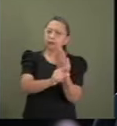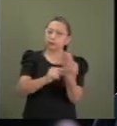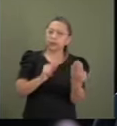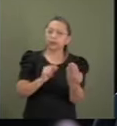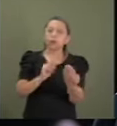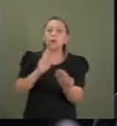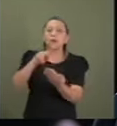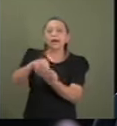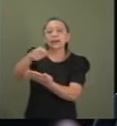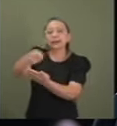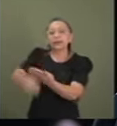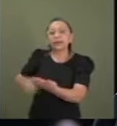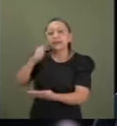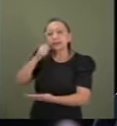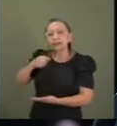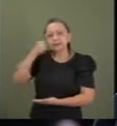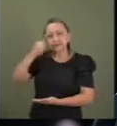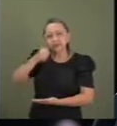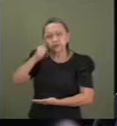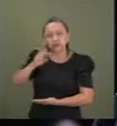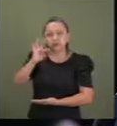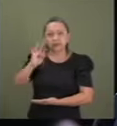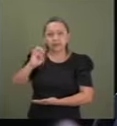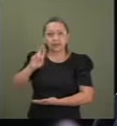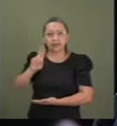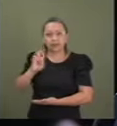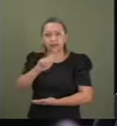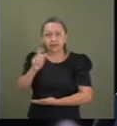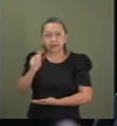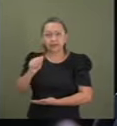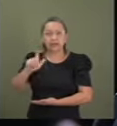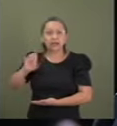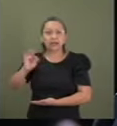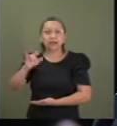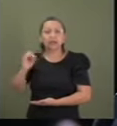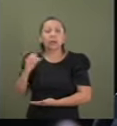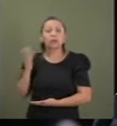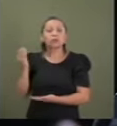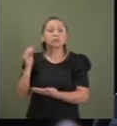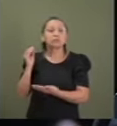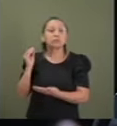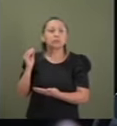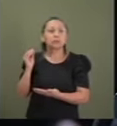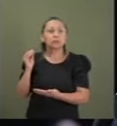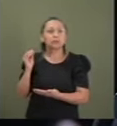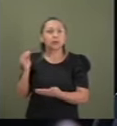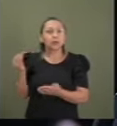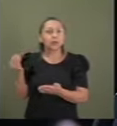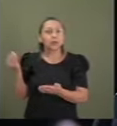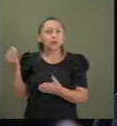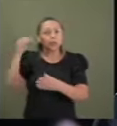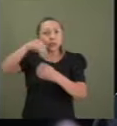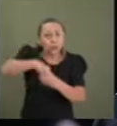relatoria da senadora Tereza Leitão, que inclui o nome dos